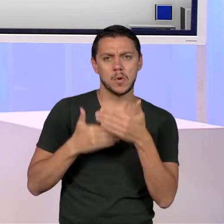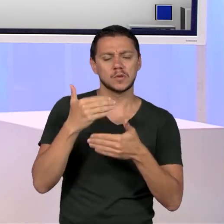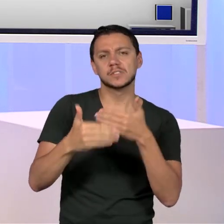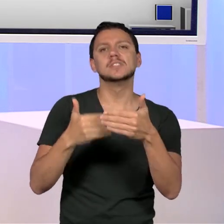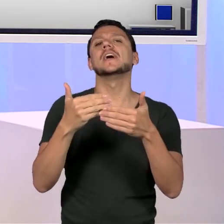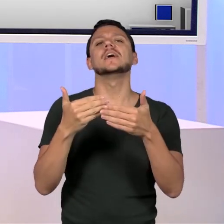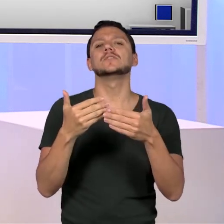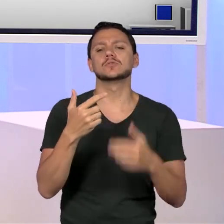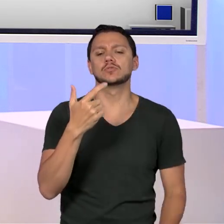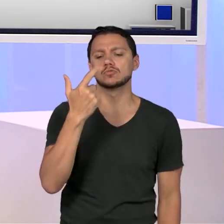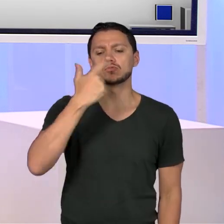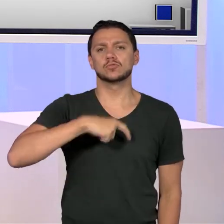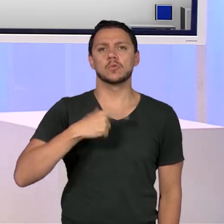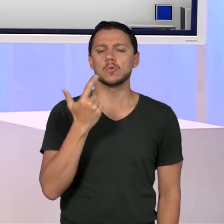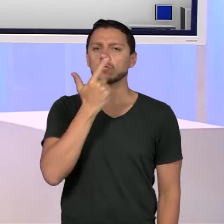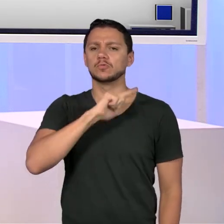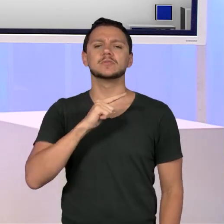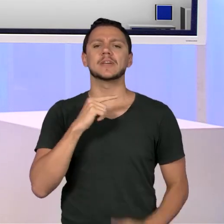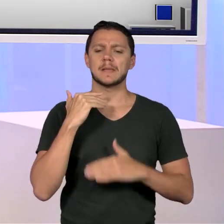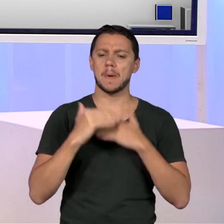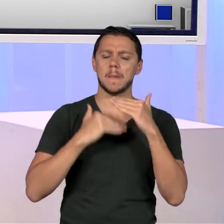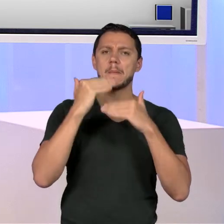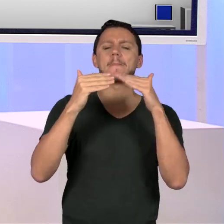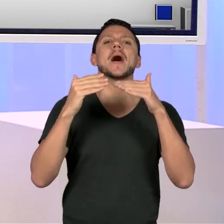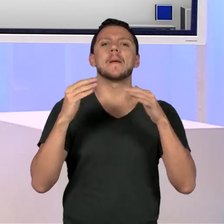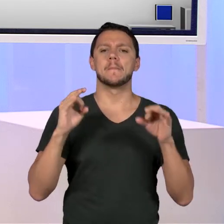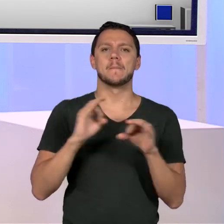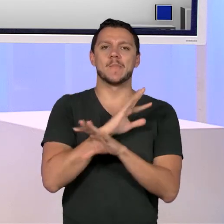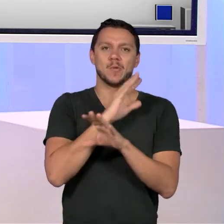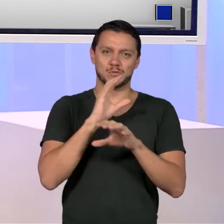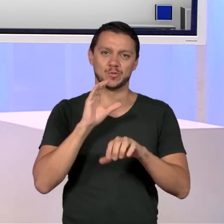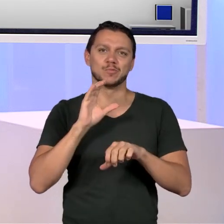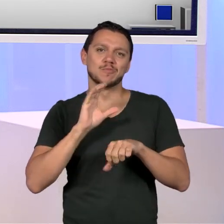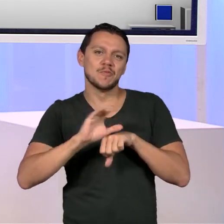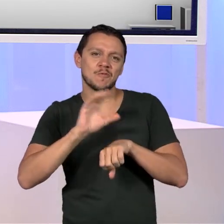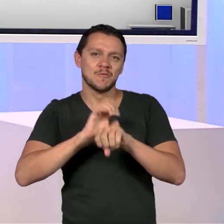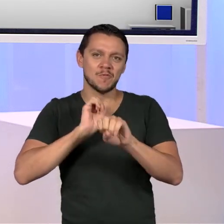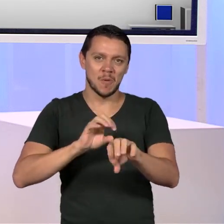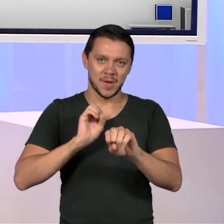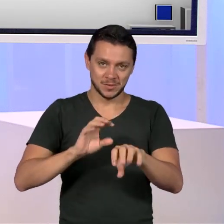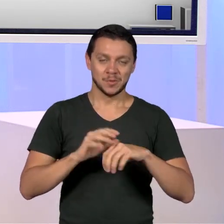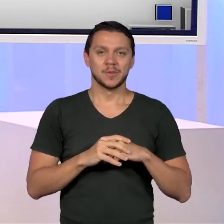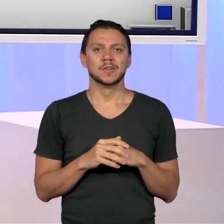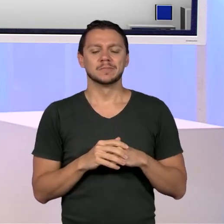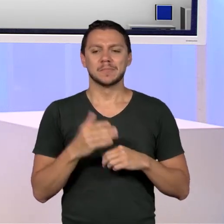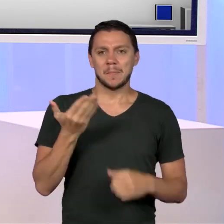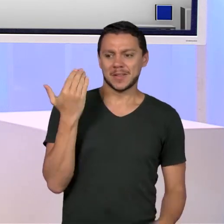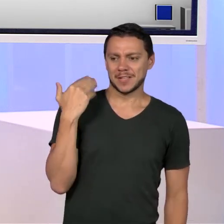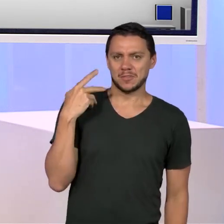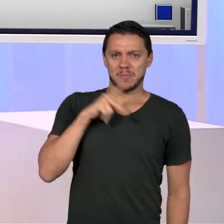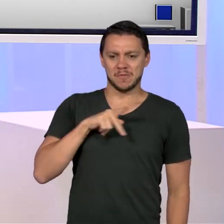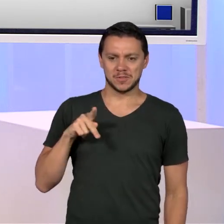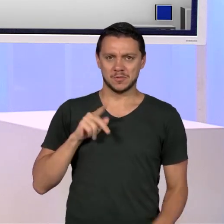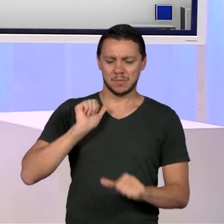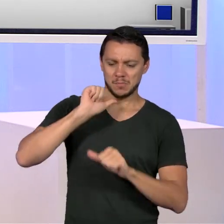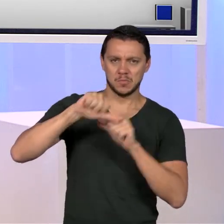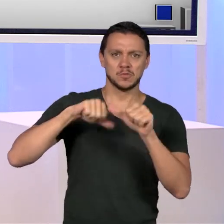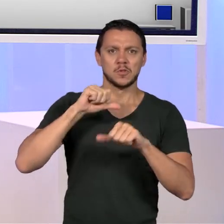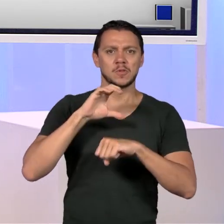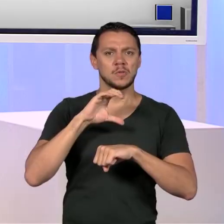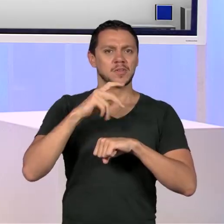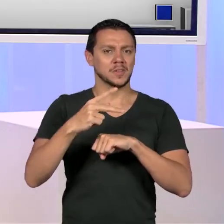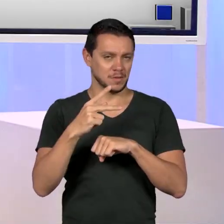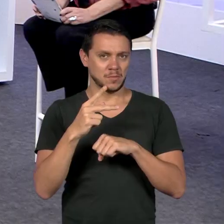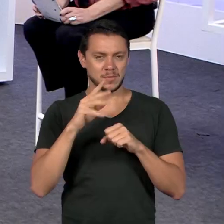do formador, que era professor e se constitui agora como formador, especificamente na formação do